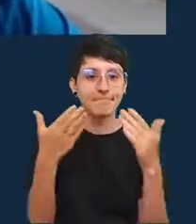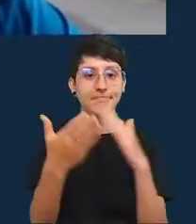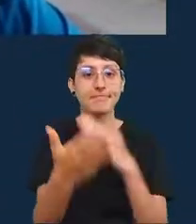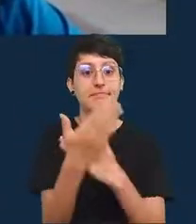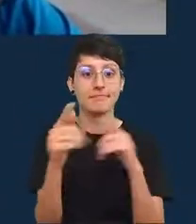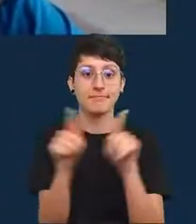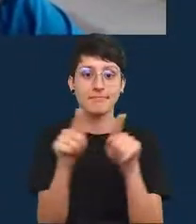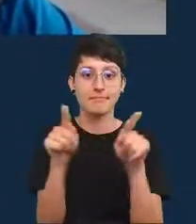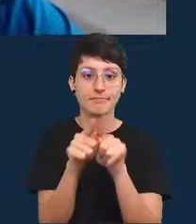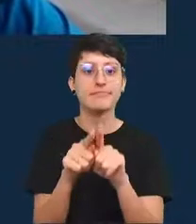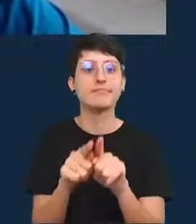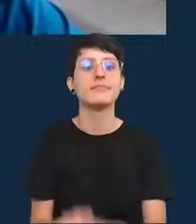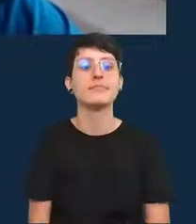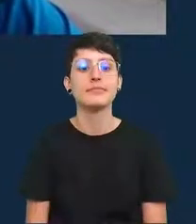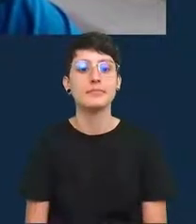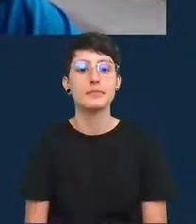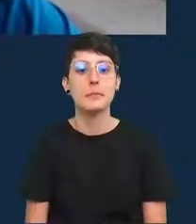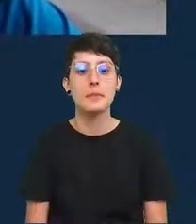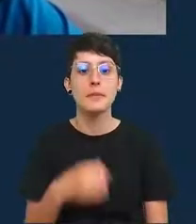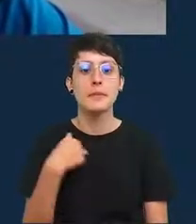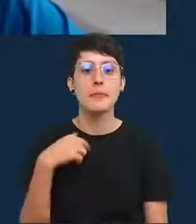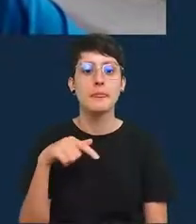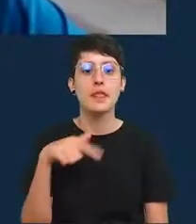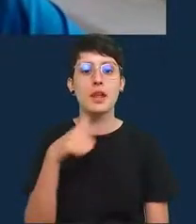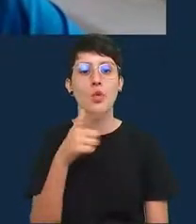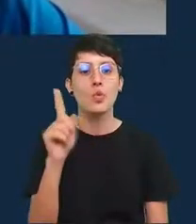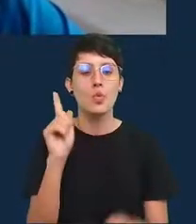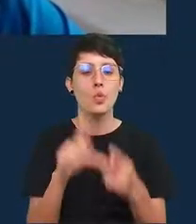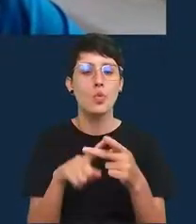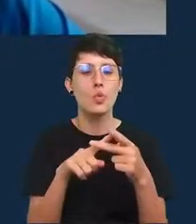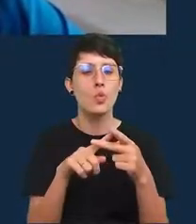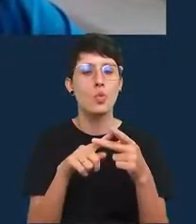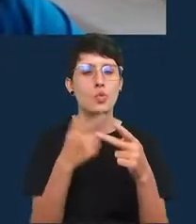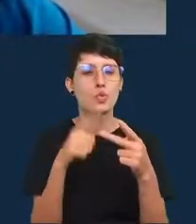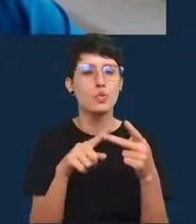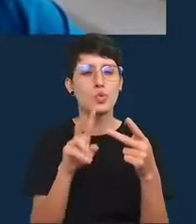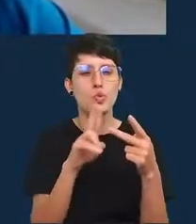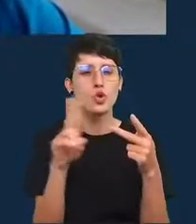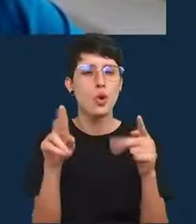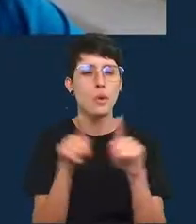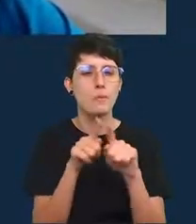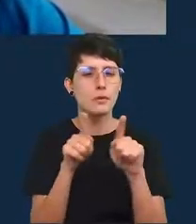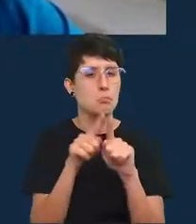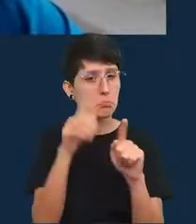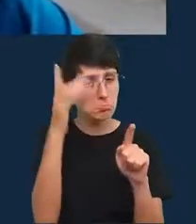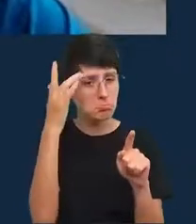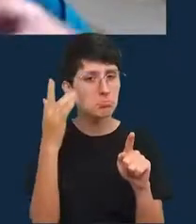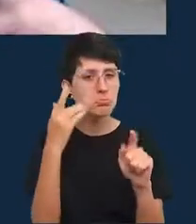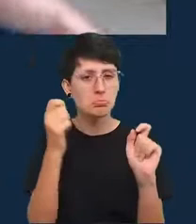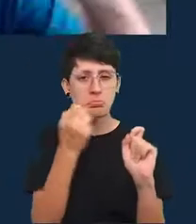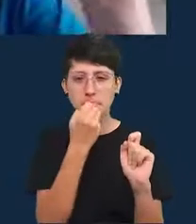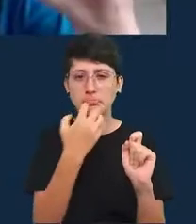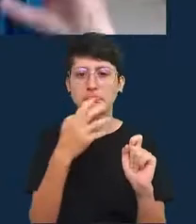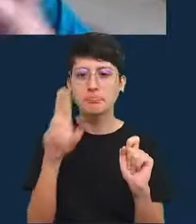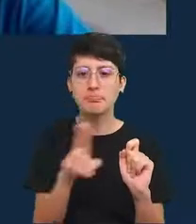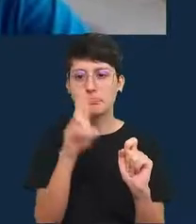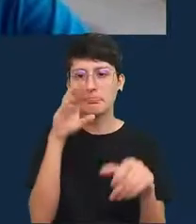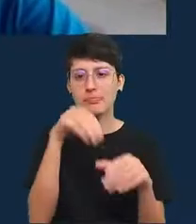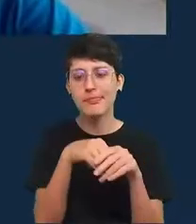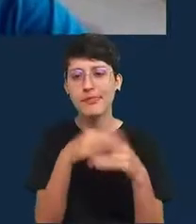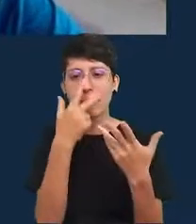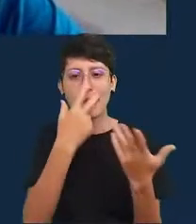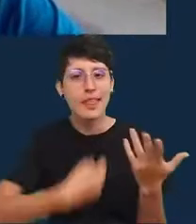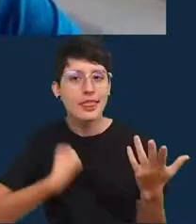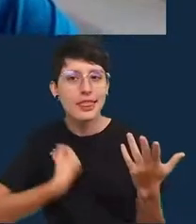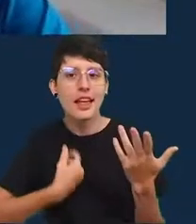o gradient tree boosting o que você acha que é útil nisso nessa situação em que você está por